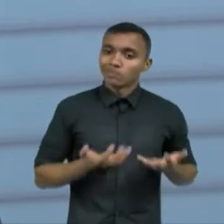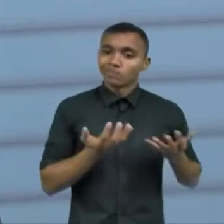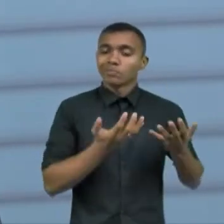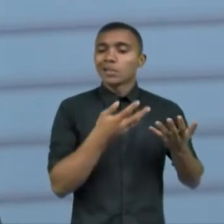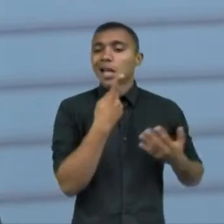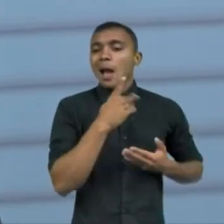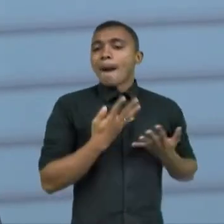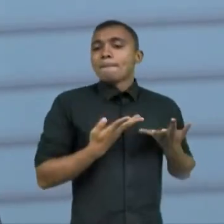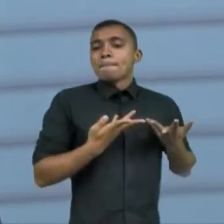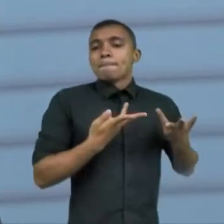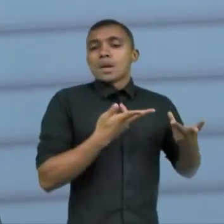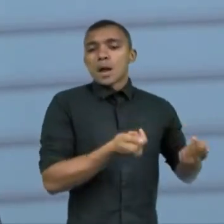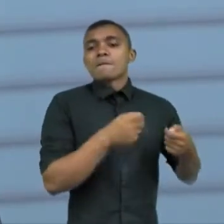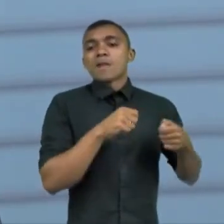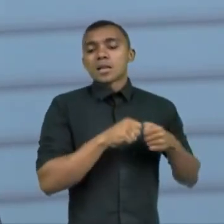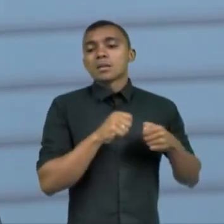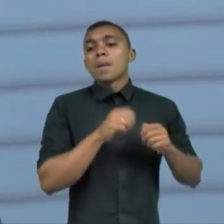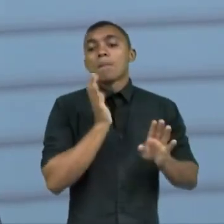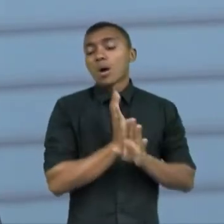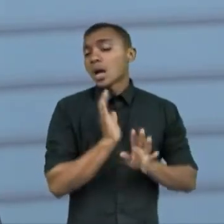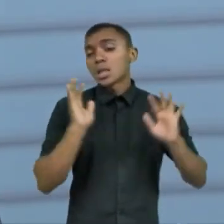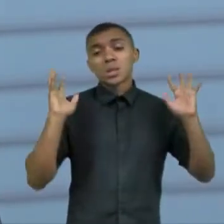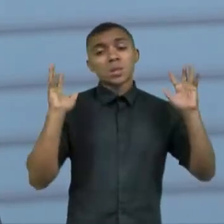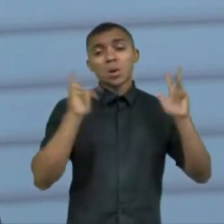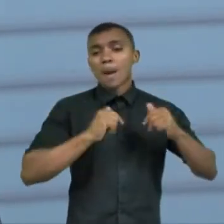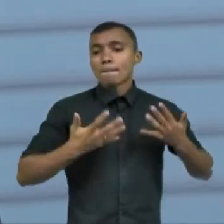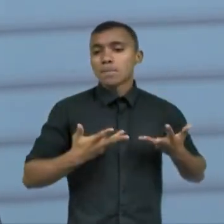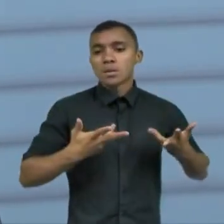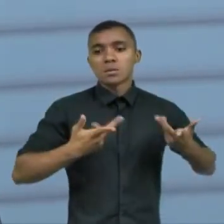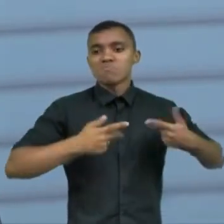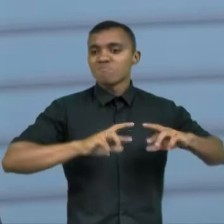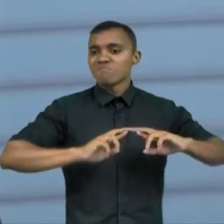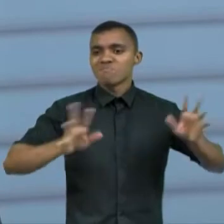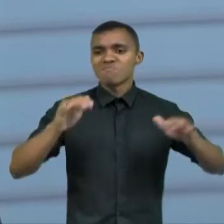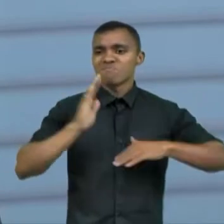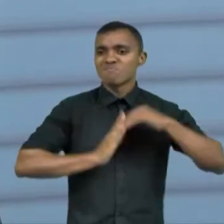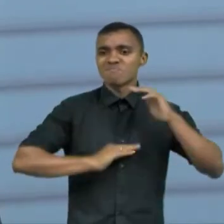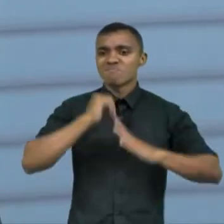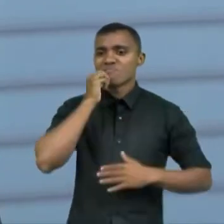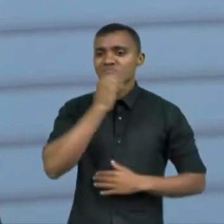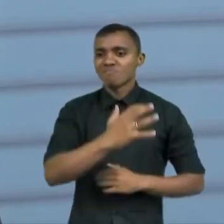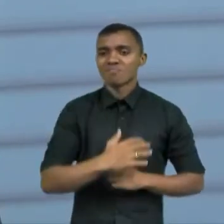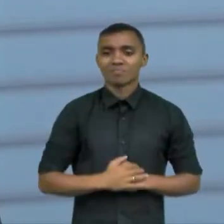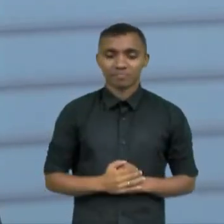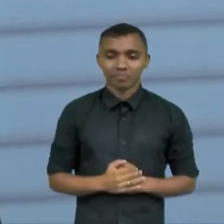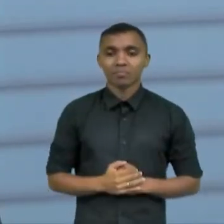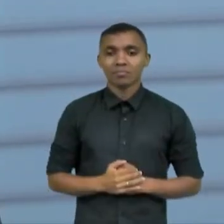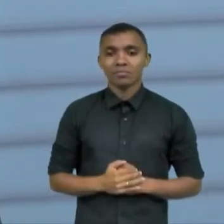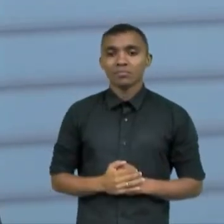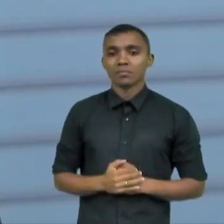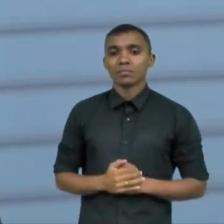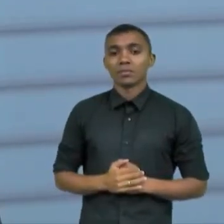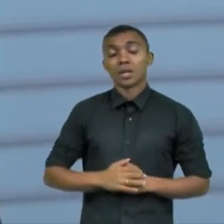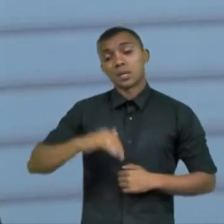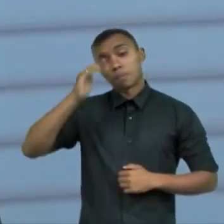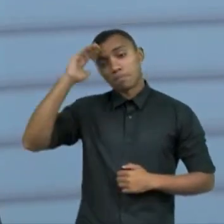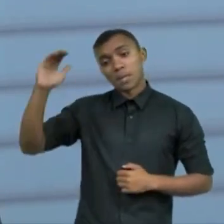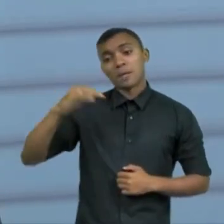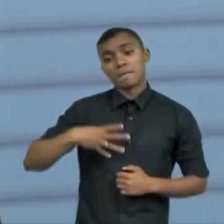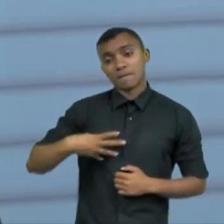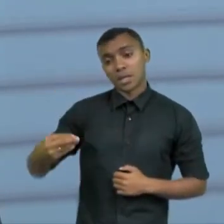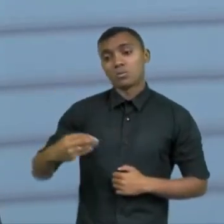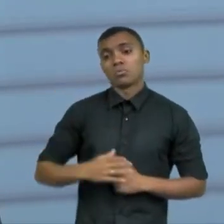habilidades que ele tem porque todos tem habilidades extraordinárias então não desmereça a capacidade do seu filho